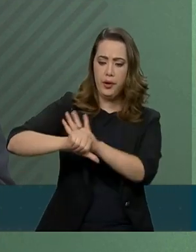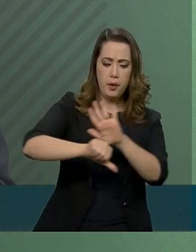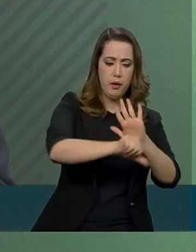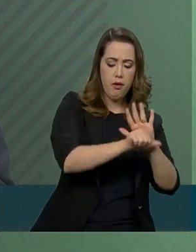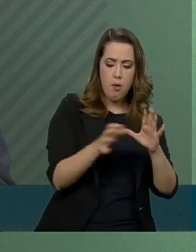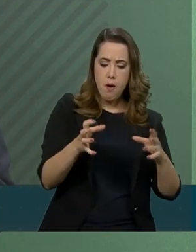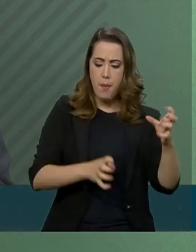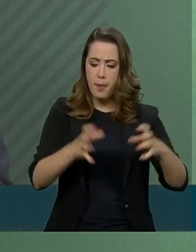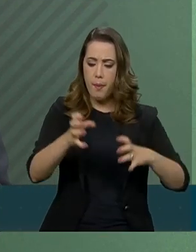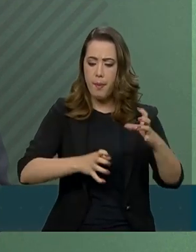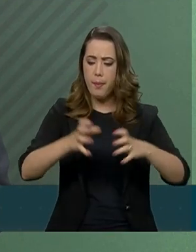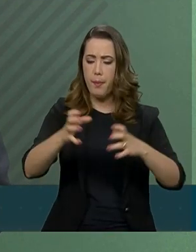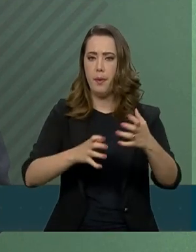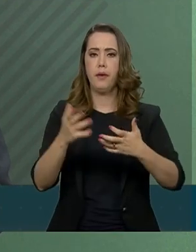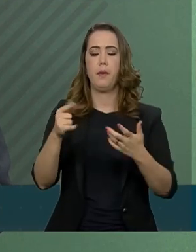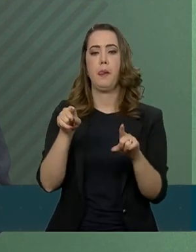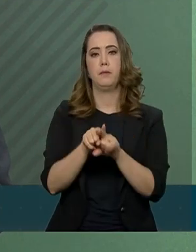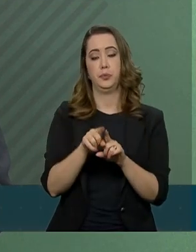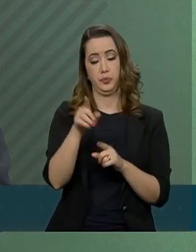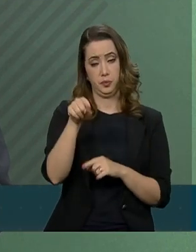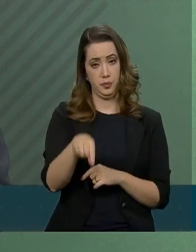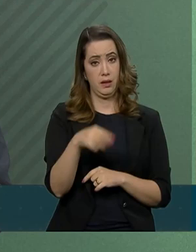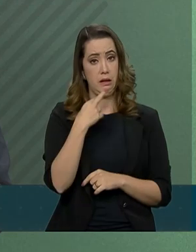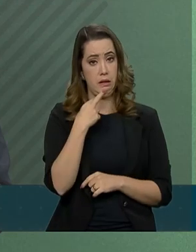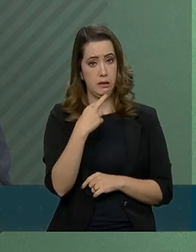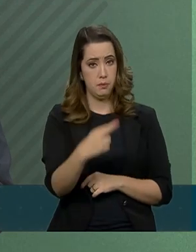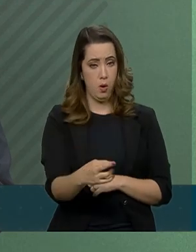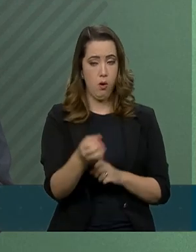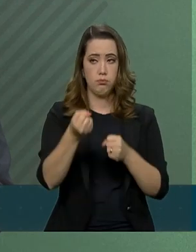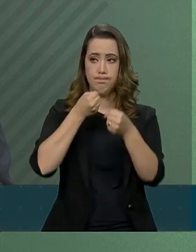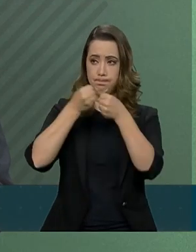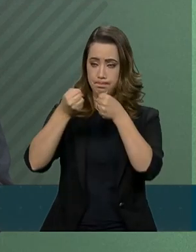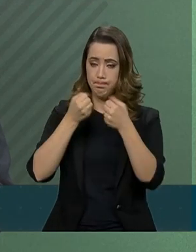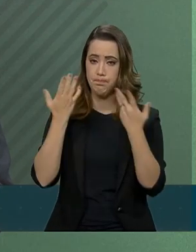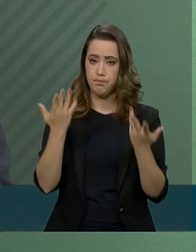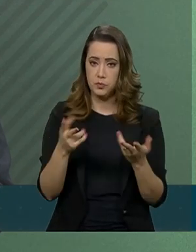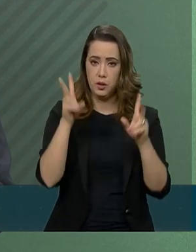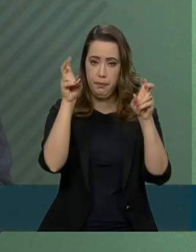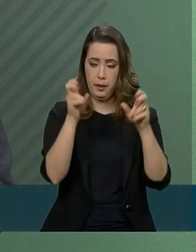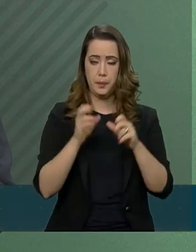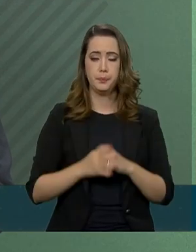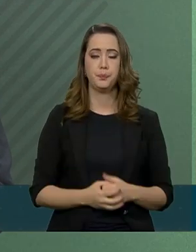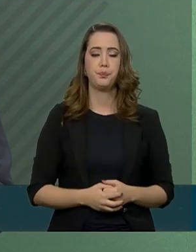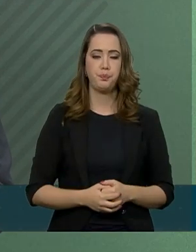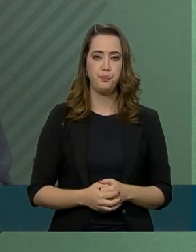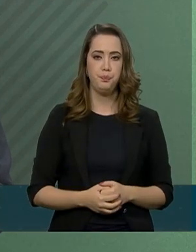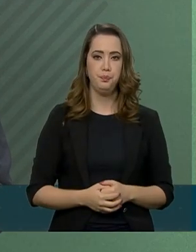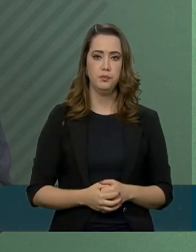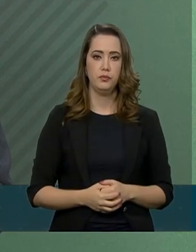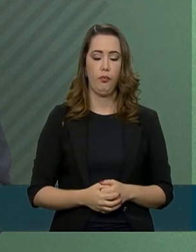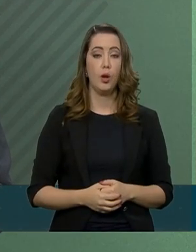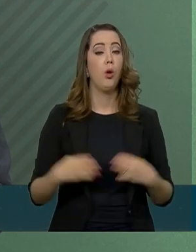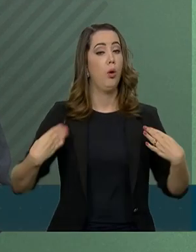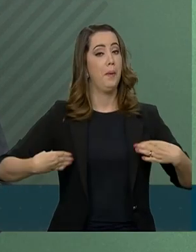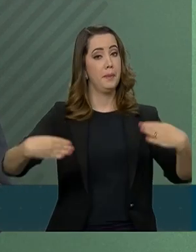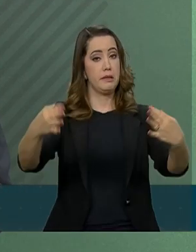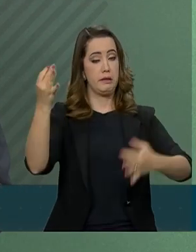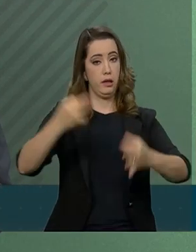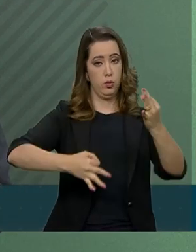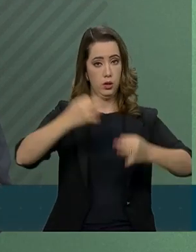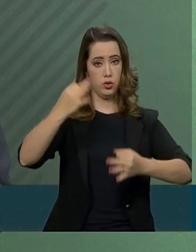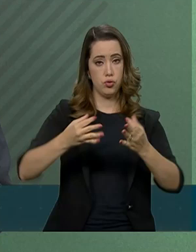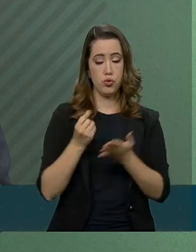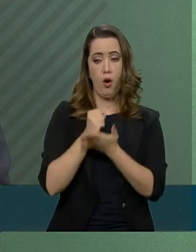Segurança Pública divulgou agora à tarde uma nota à imprensa com o seguinte teor. O Ministério da Justiça e Segurança Pública